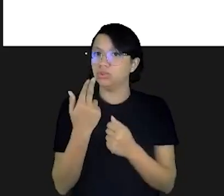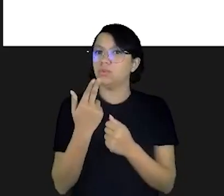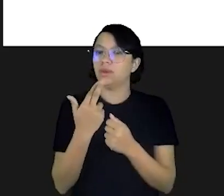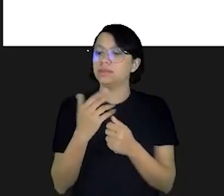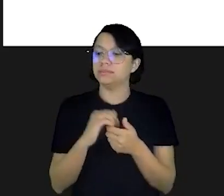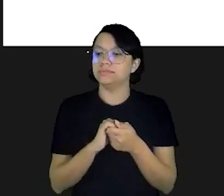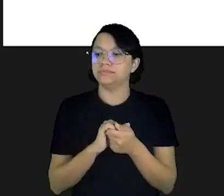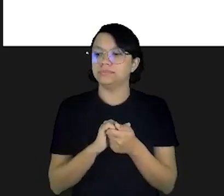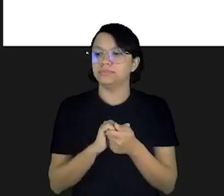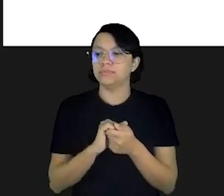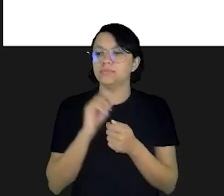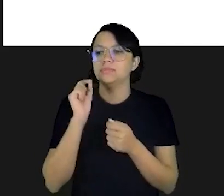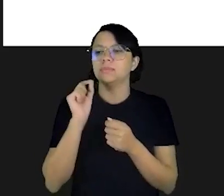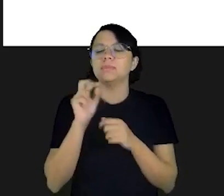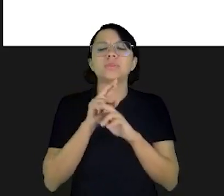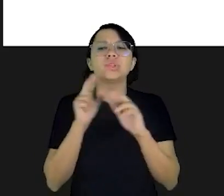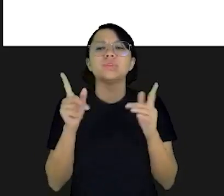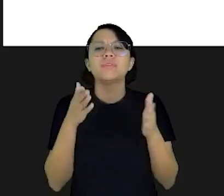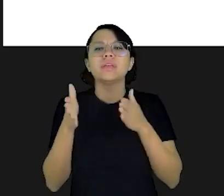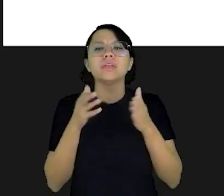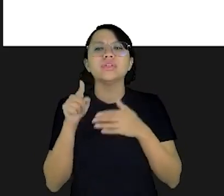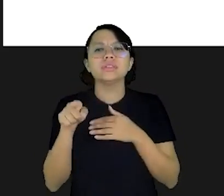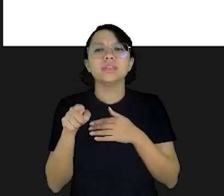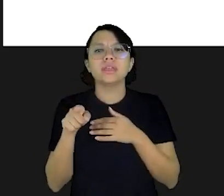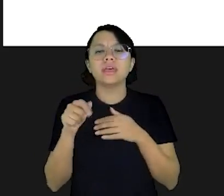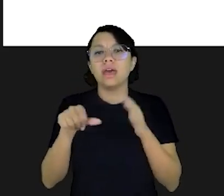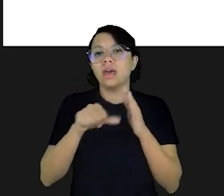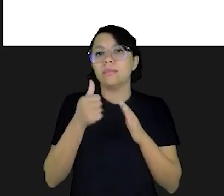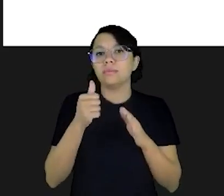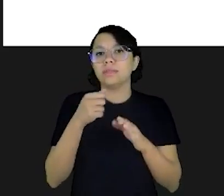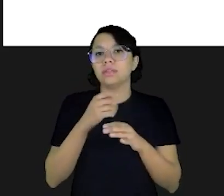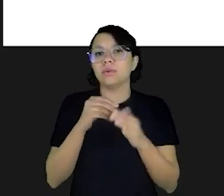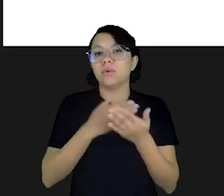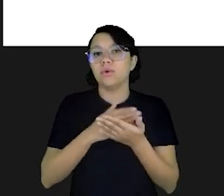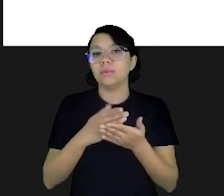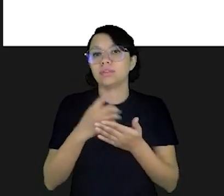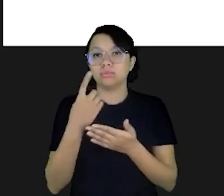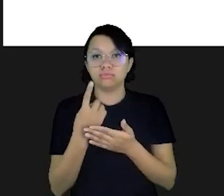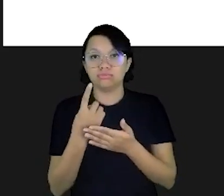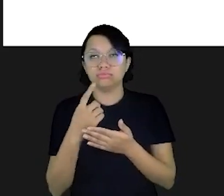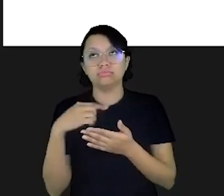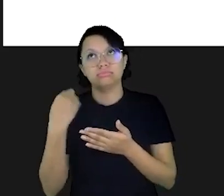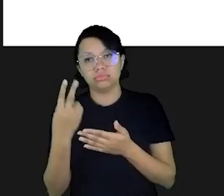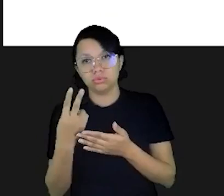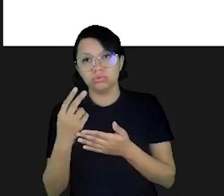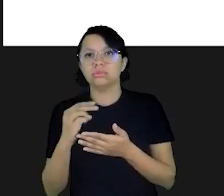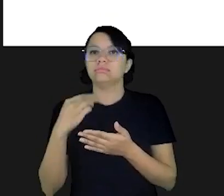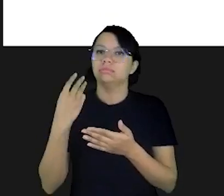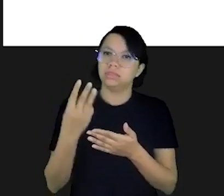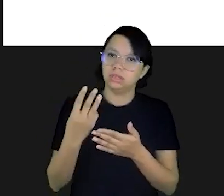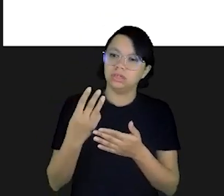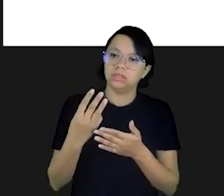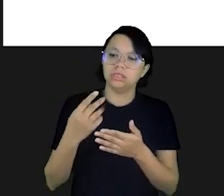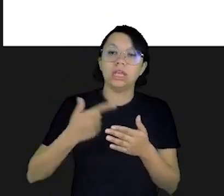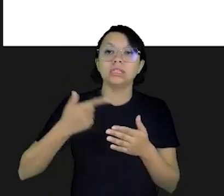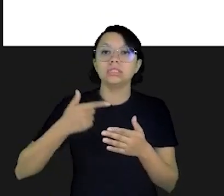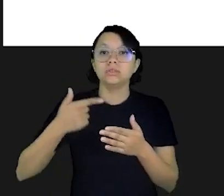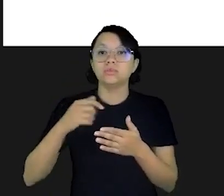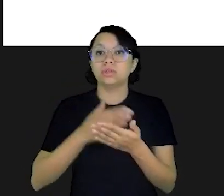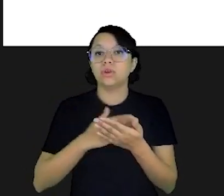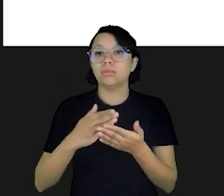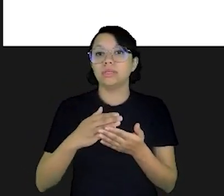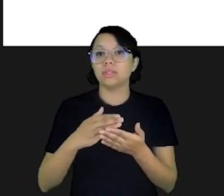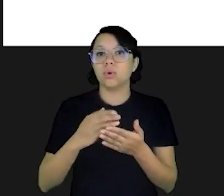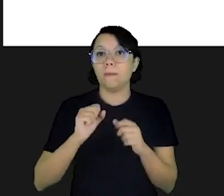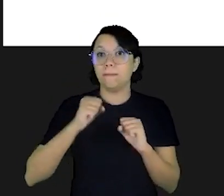idênticas. O que há de diferente entre elas? A primeira conta começa com um, depois vem dois, depois vem três. A segunda conta